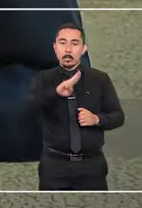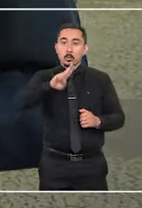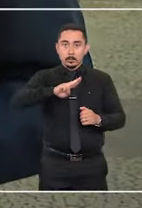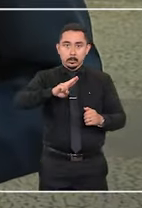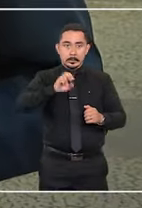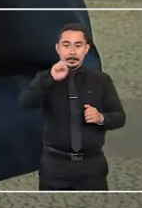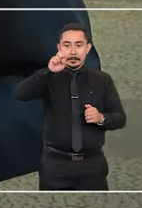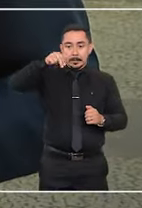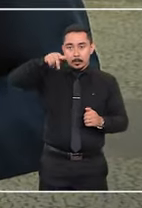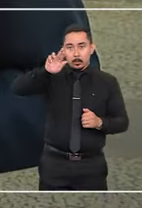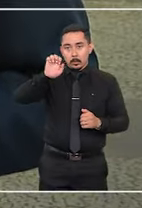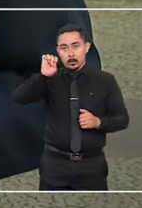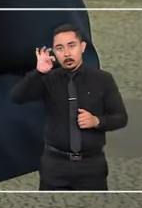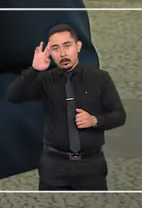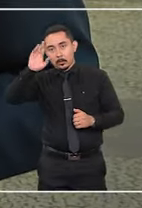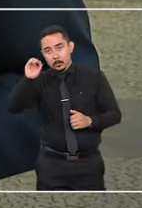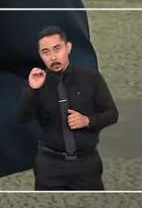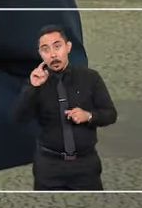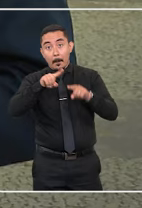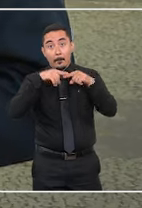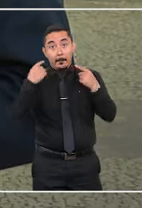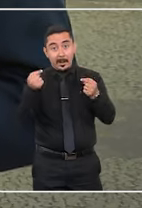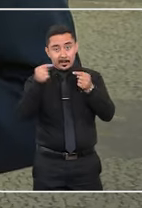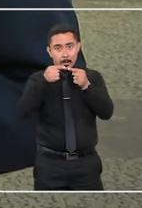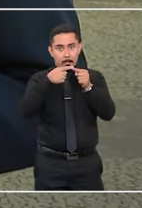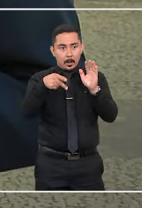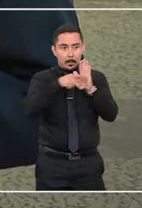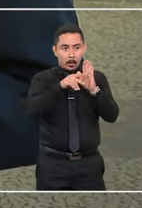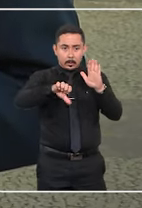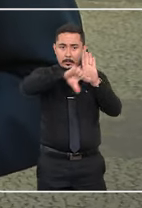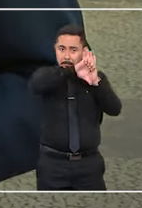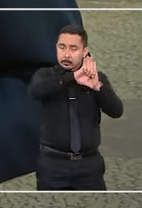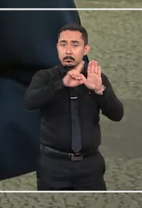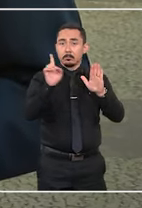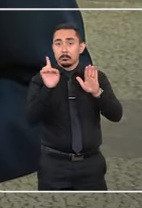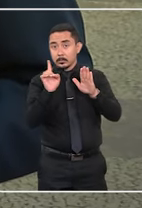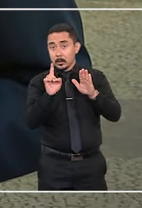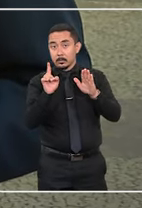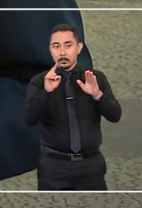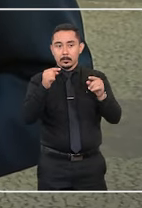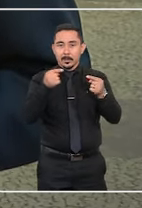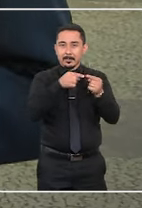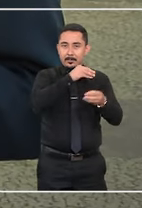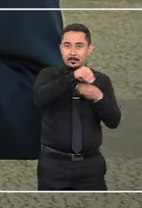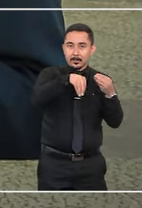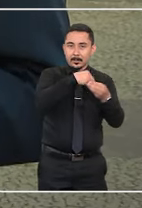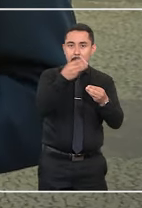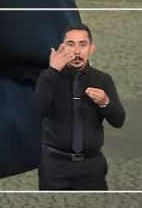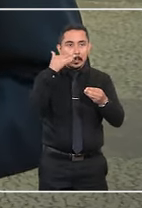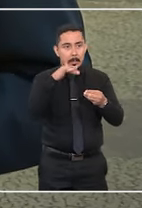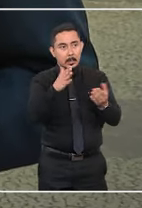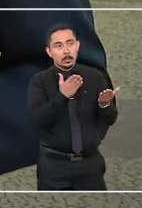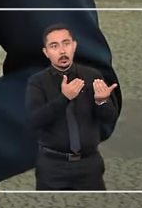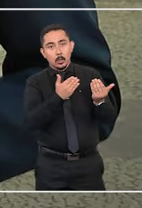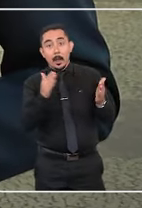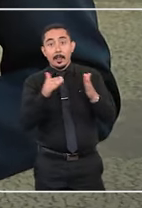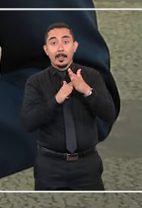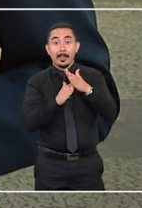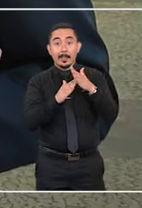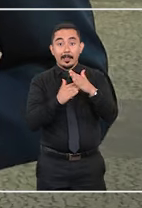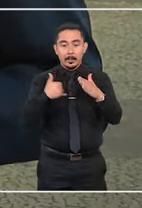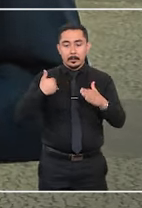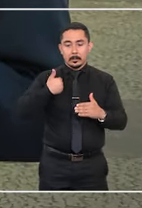terminologia adotada foi sequestro. Apesar disso, os casos não são enquadrados como crime. Eles envolvem crianças e